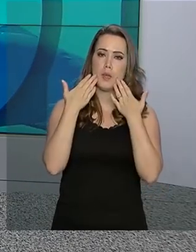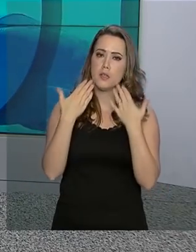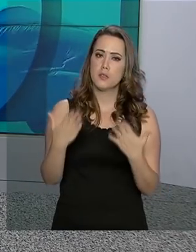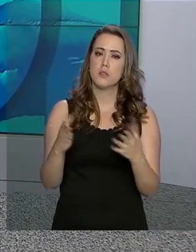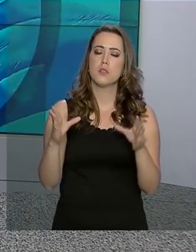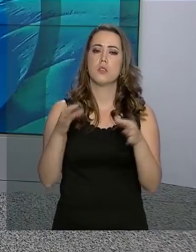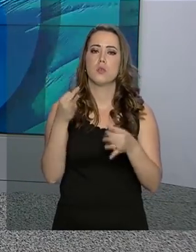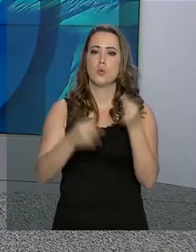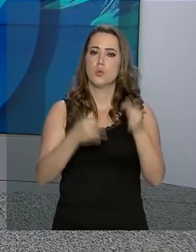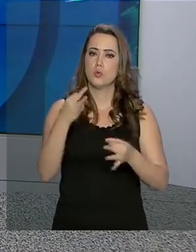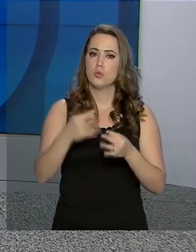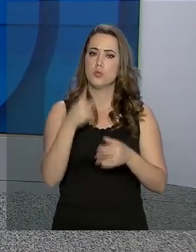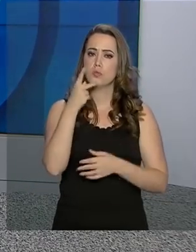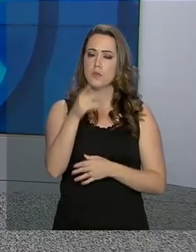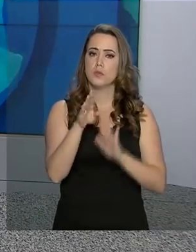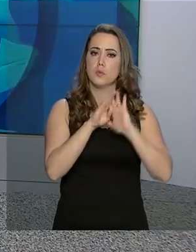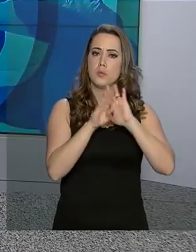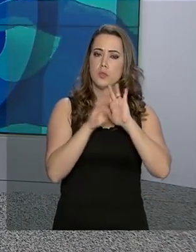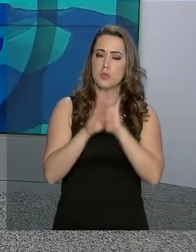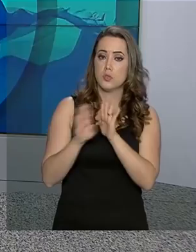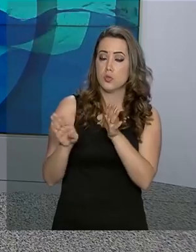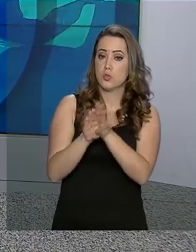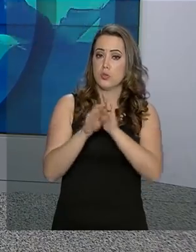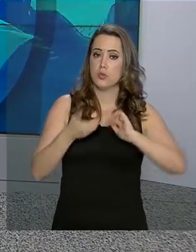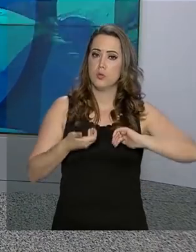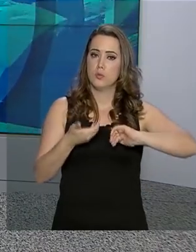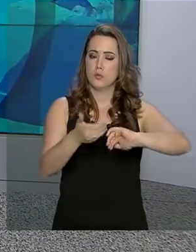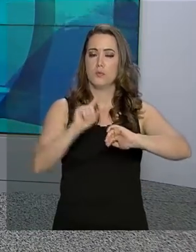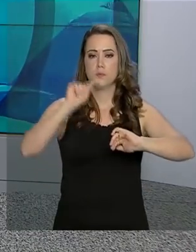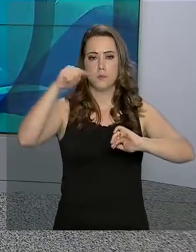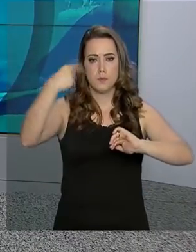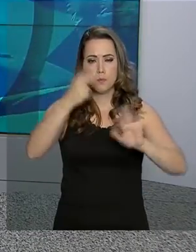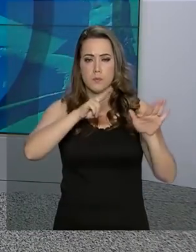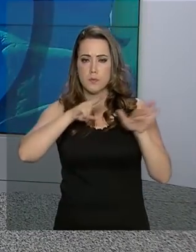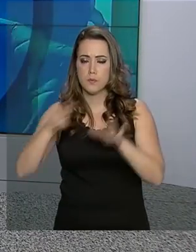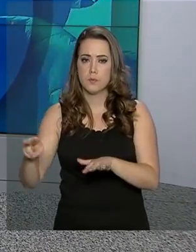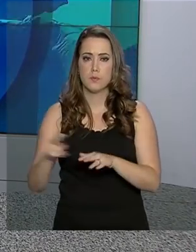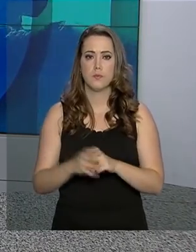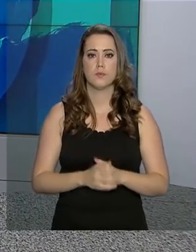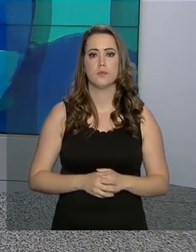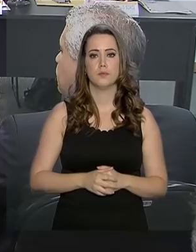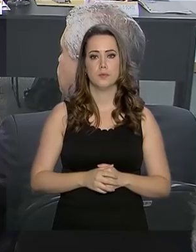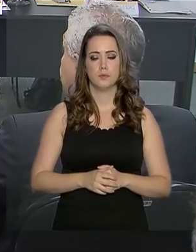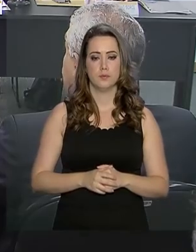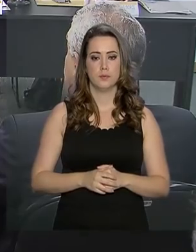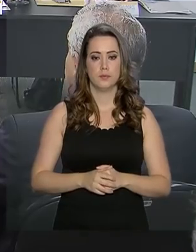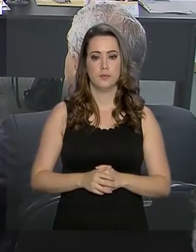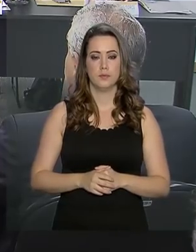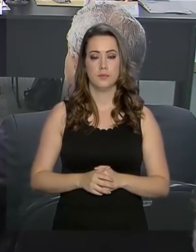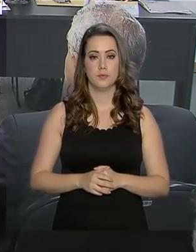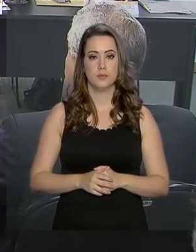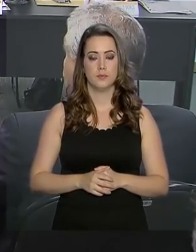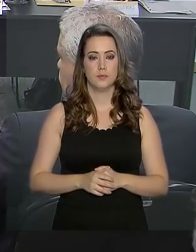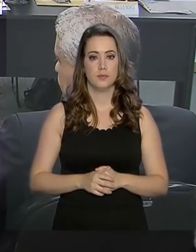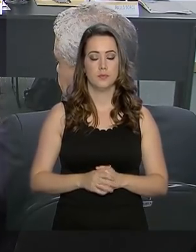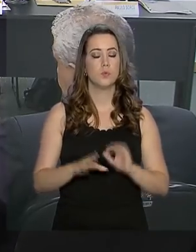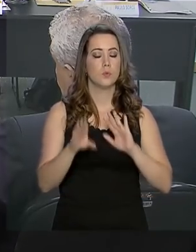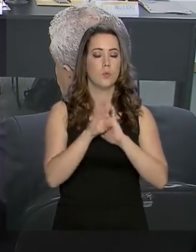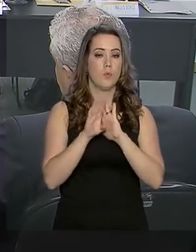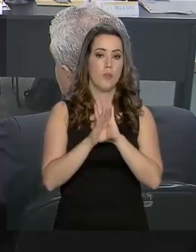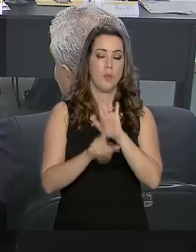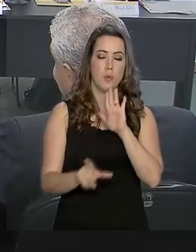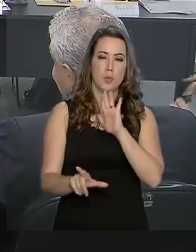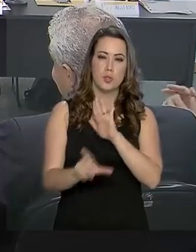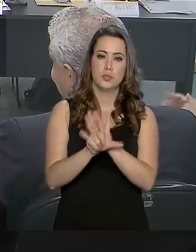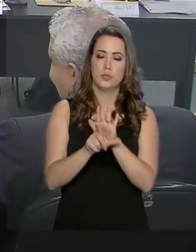a juristas e disse que o projeto chega ao Congresso Nacional na próxima semana. O projeto de